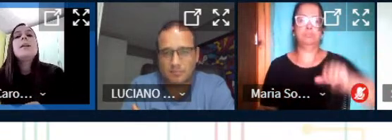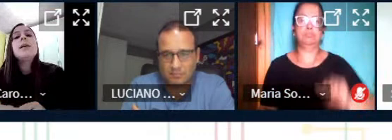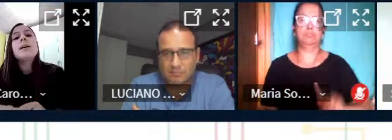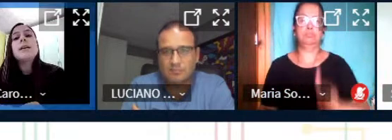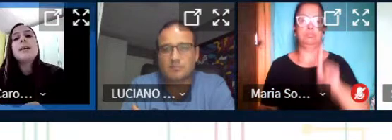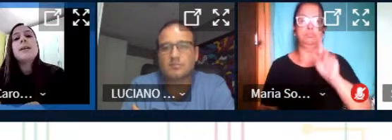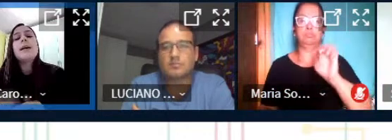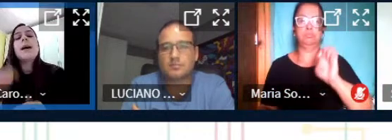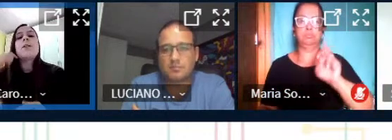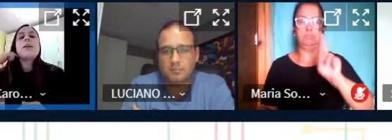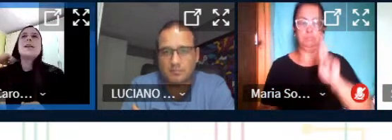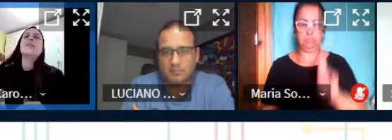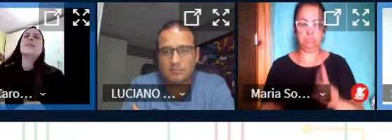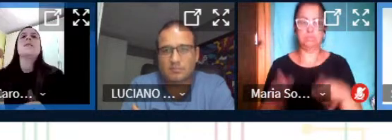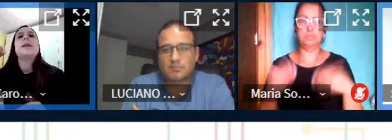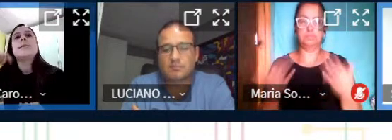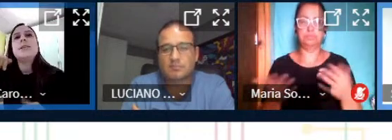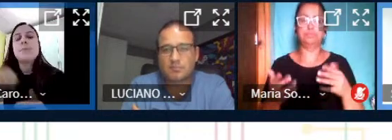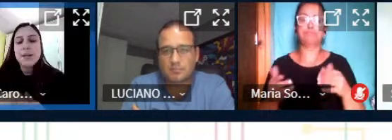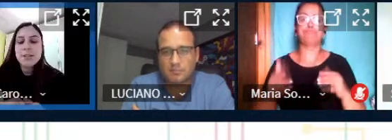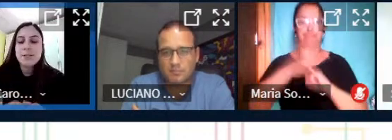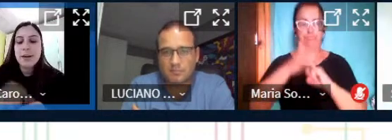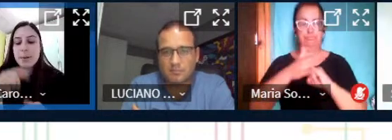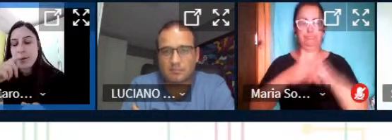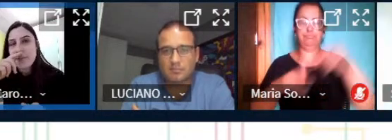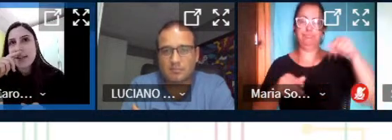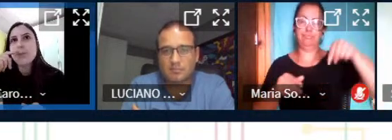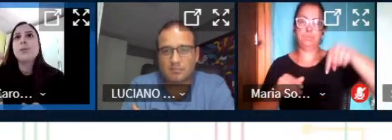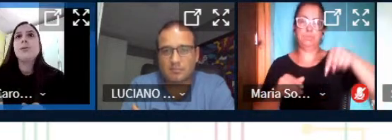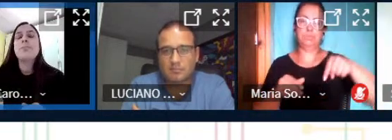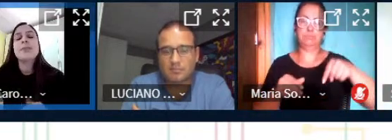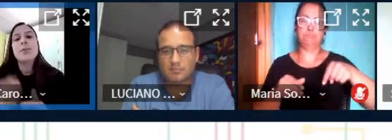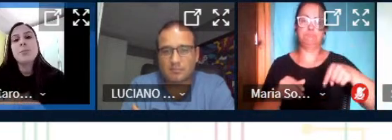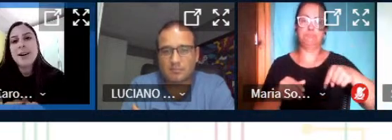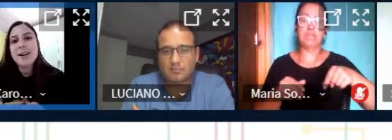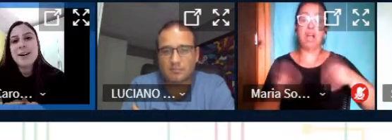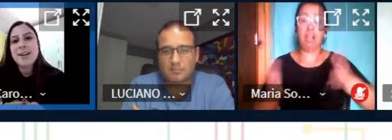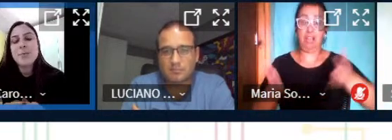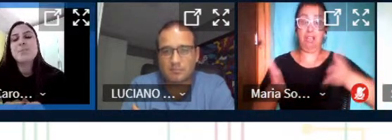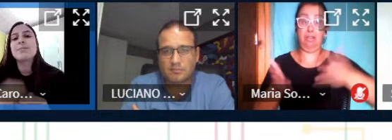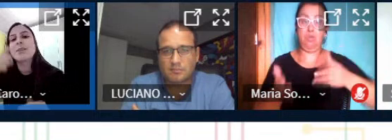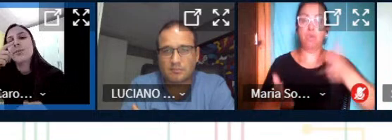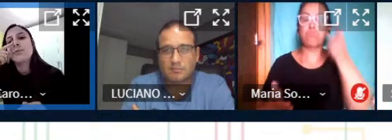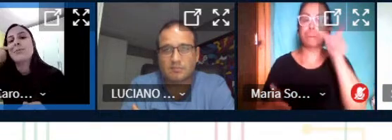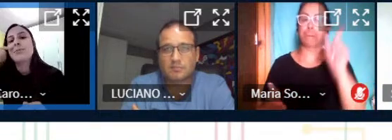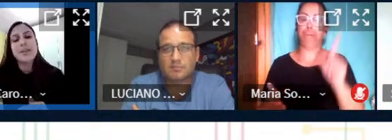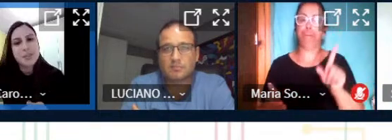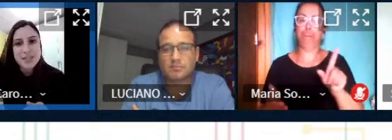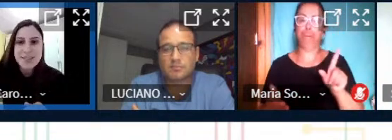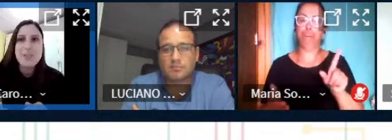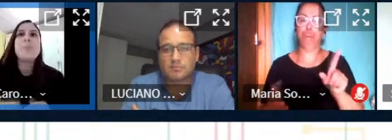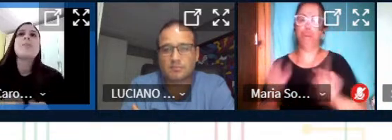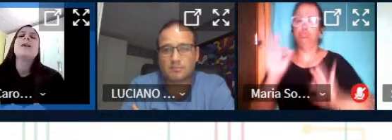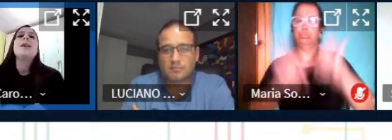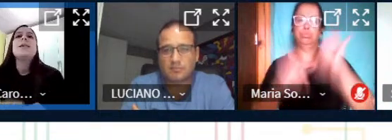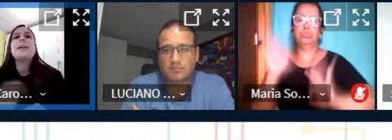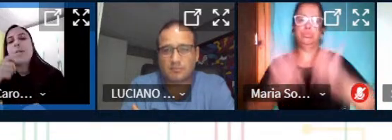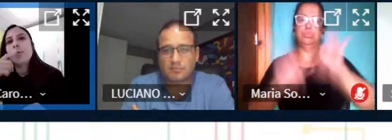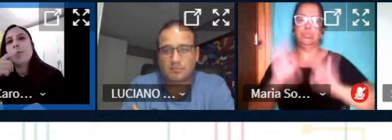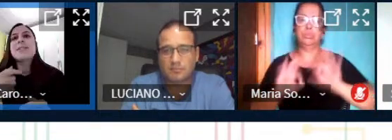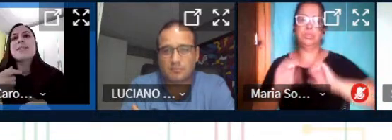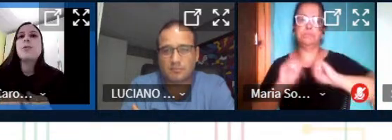e agora recentemente foi aprovado uma um projeto de ensino